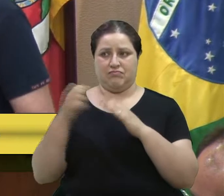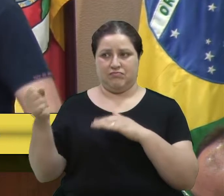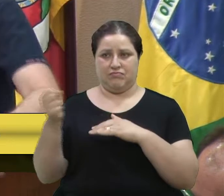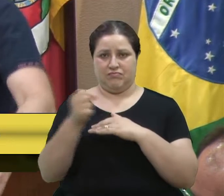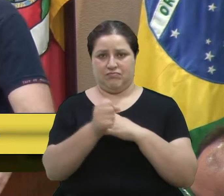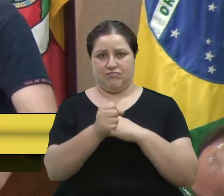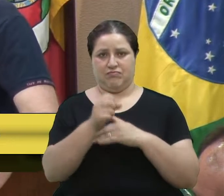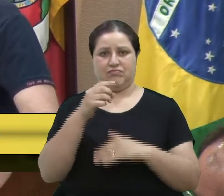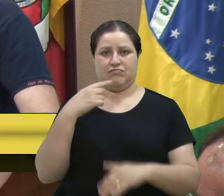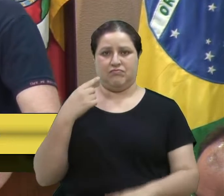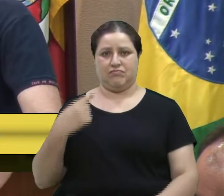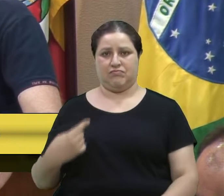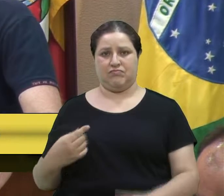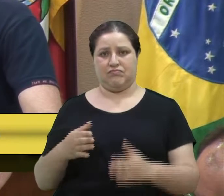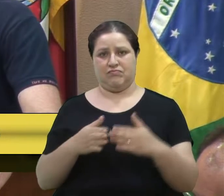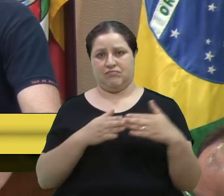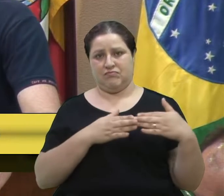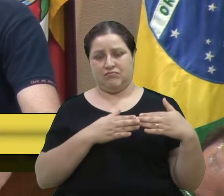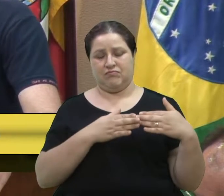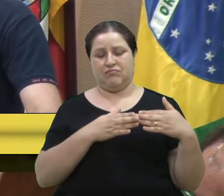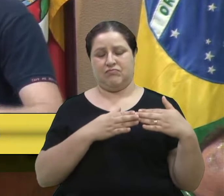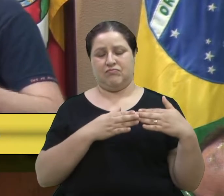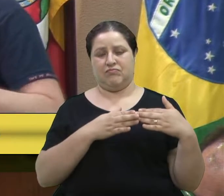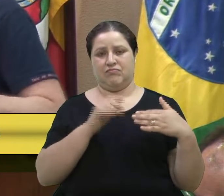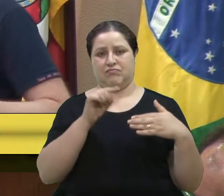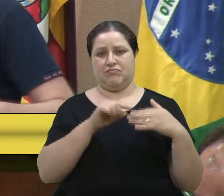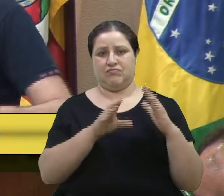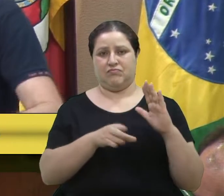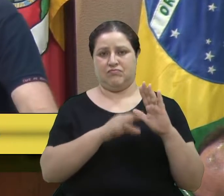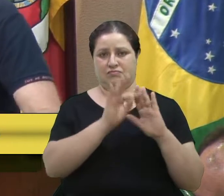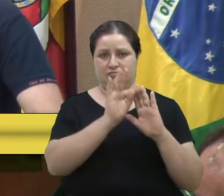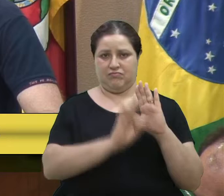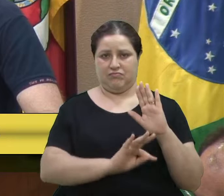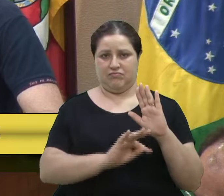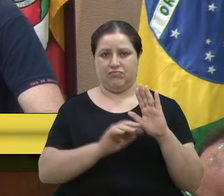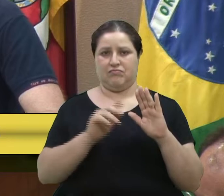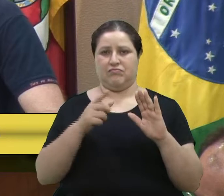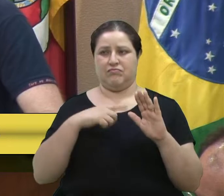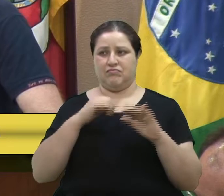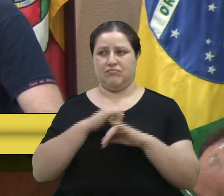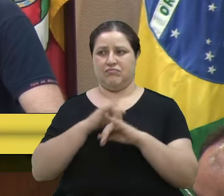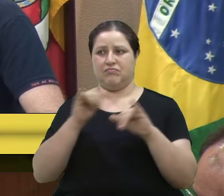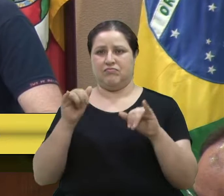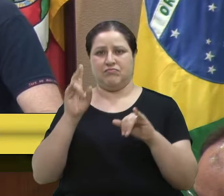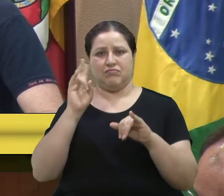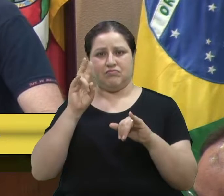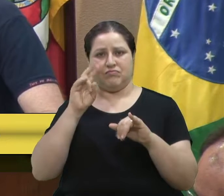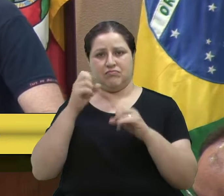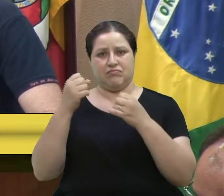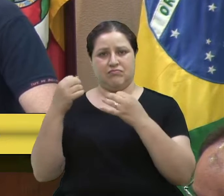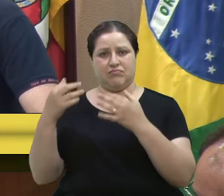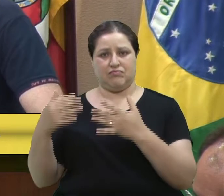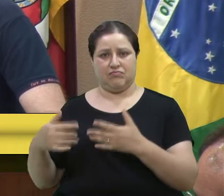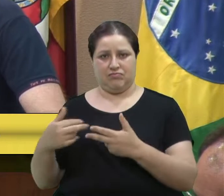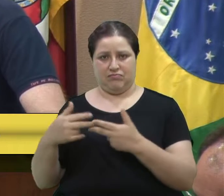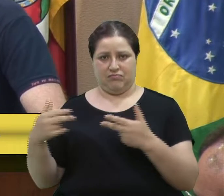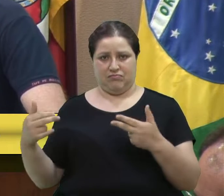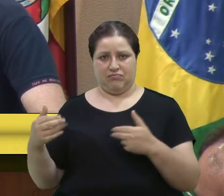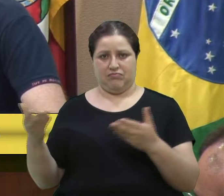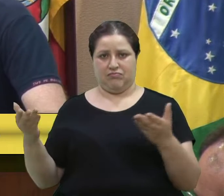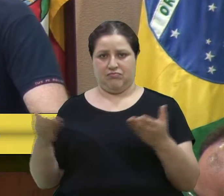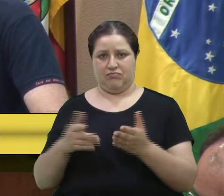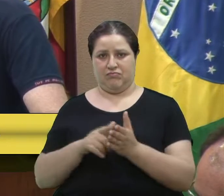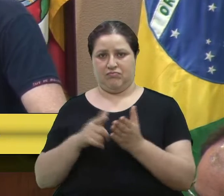da vereadora Denise, essa defesa de emenda, eu gostaria de dar alguma repercussão hoje, até para voltar a esclarecer alguns fatos. Hoje, no Jornal